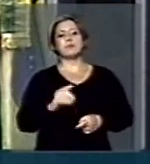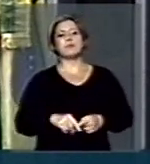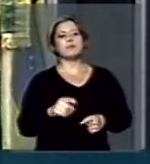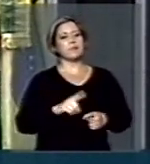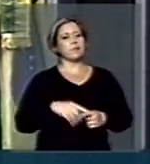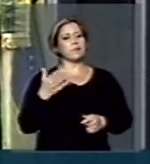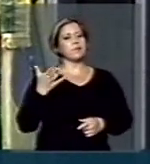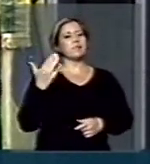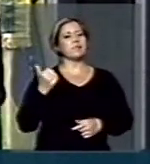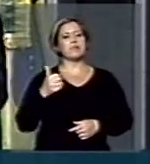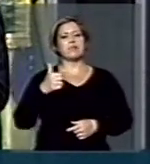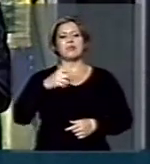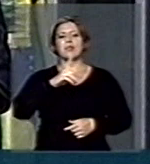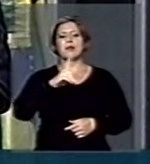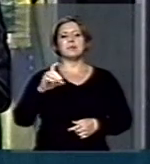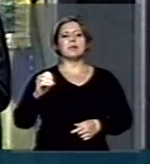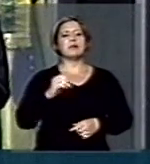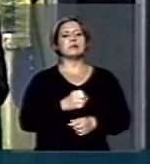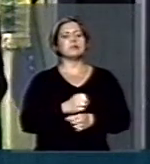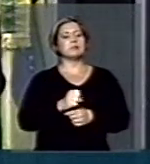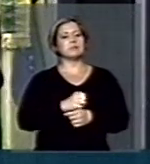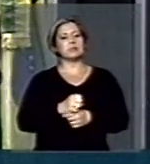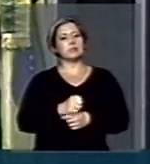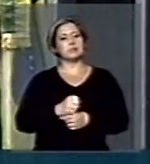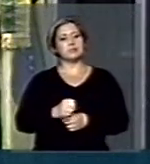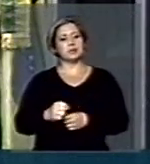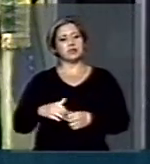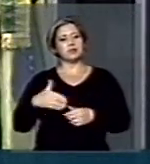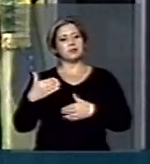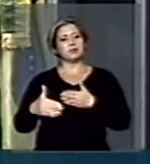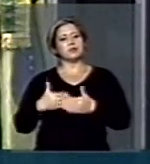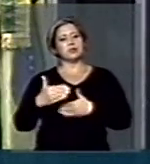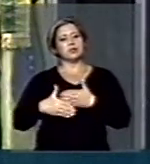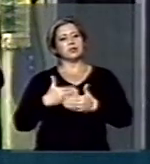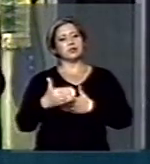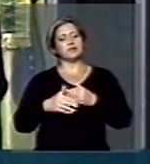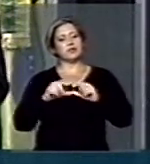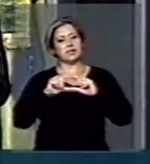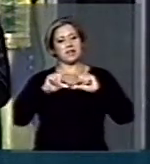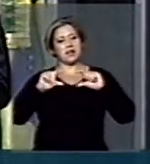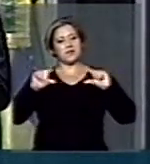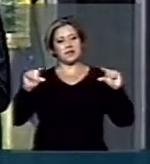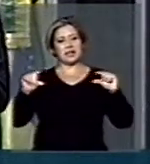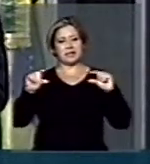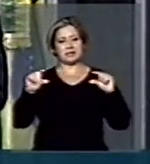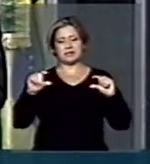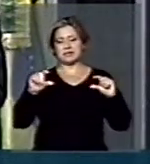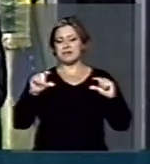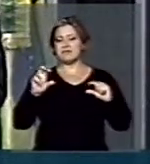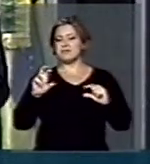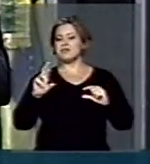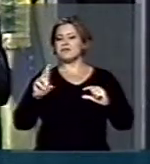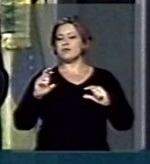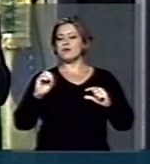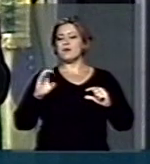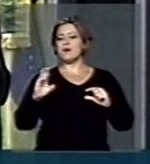passados aí mais de 100 anos da frase atribuída a Rockefeller,